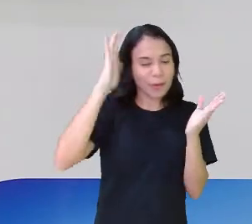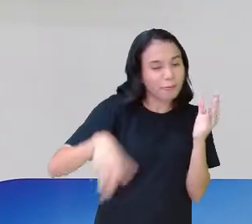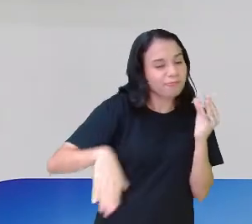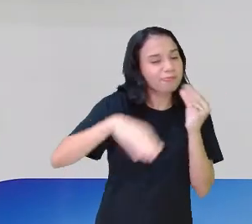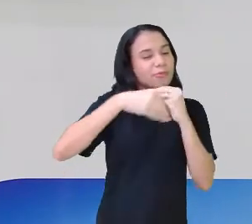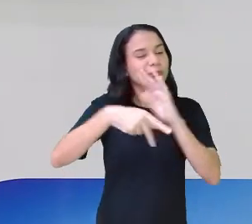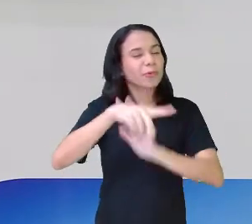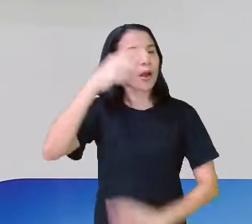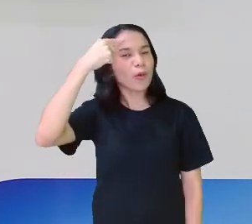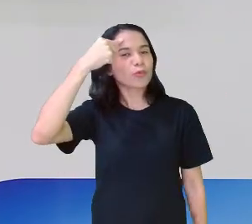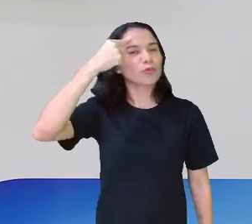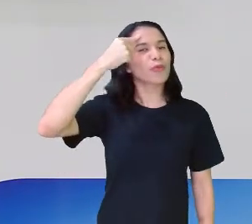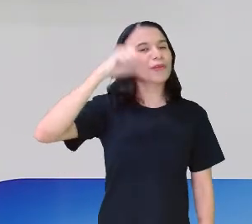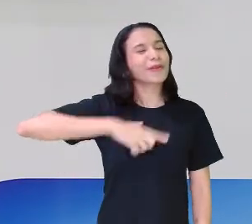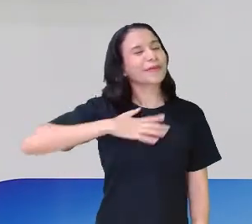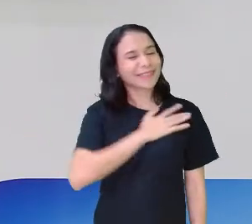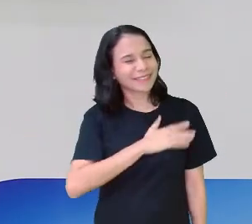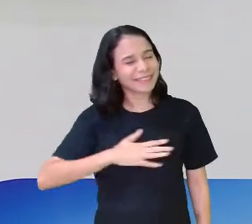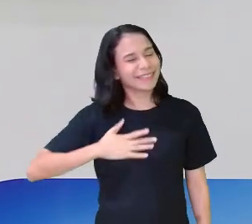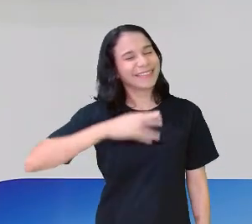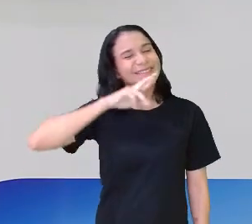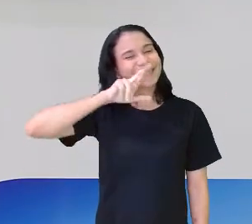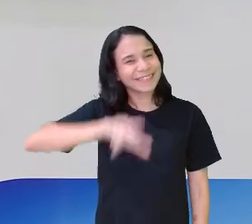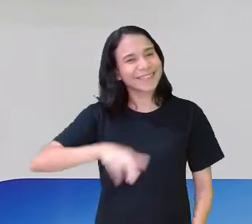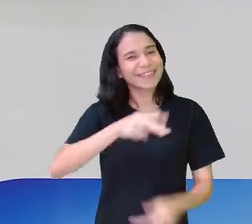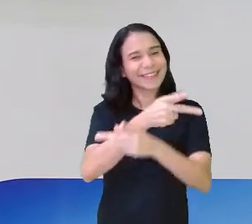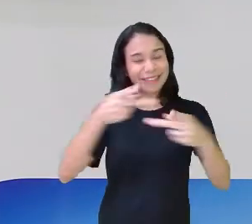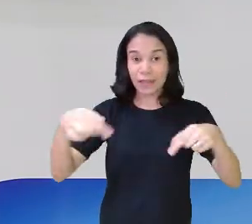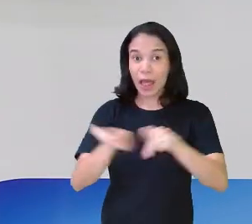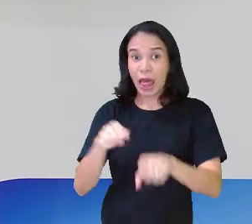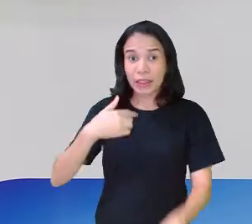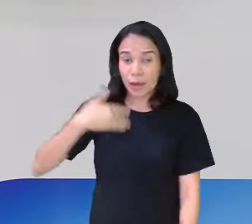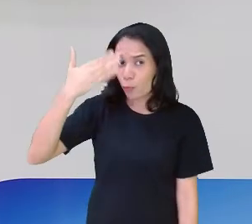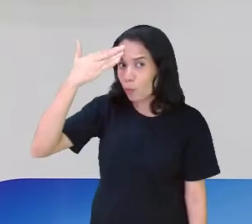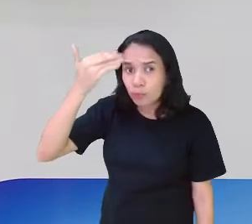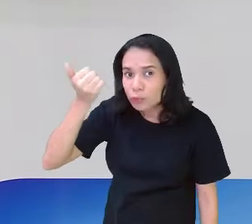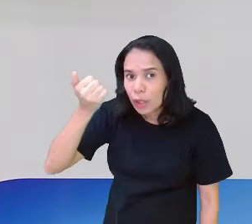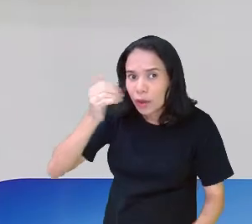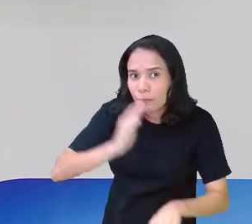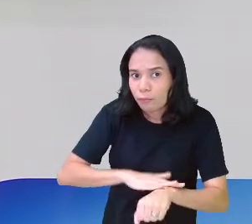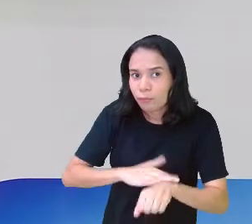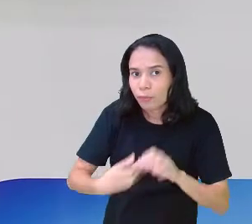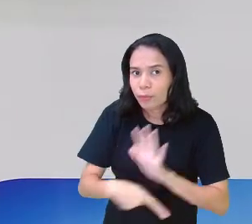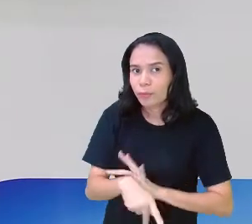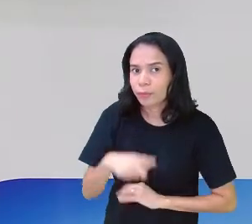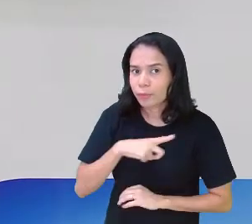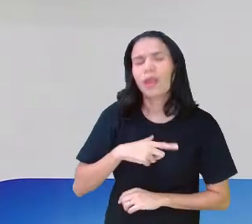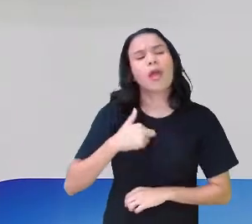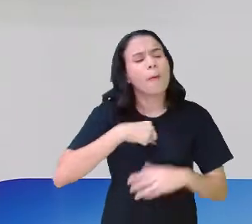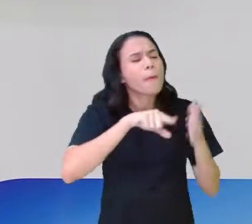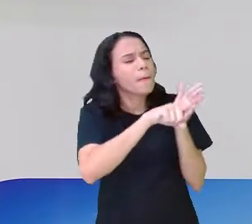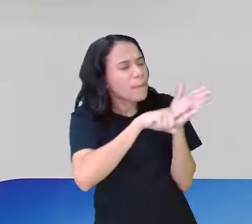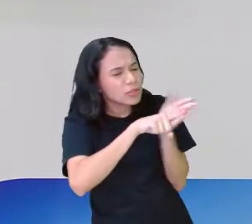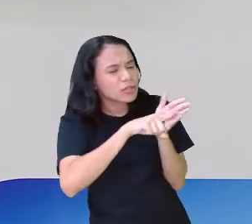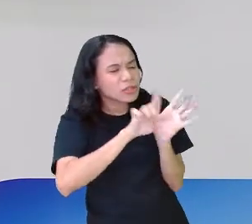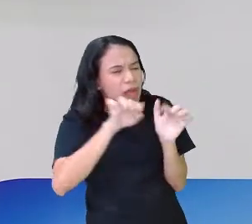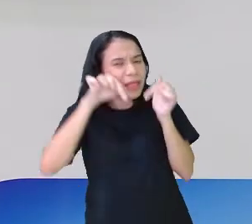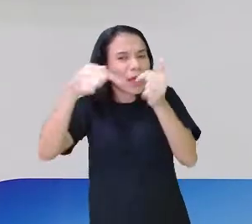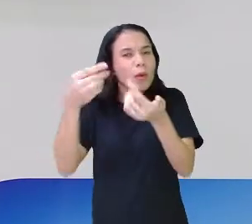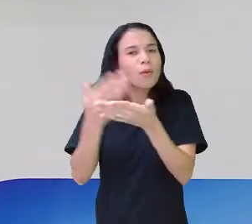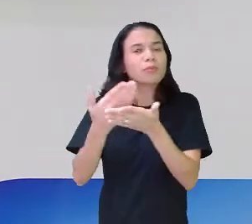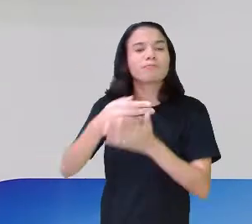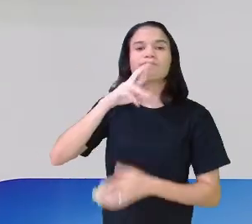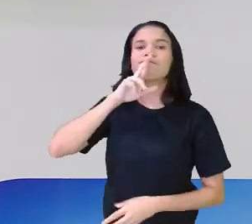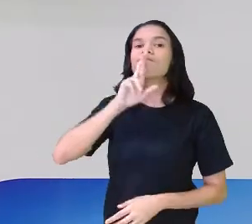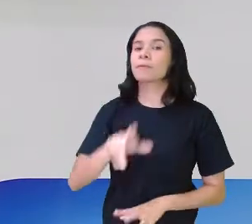dúvida, que eu terei o maior prazer de te responder. E se eu não souber naquele momento, eu vou pesquisar e numa próxima aula,